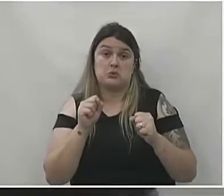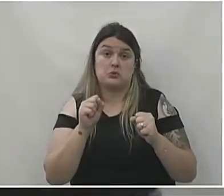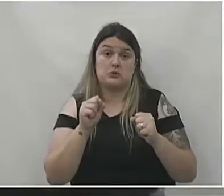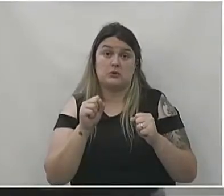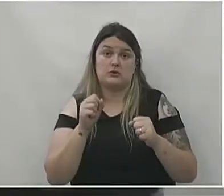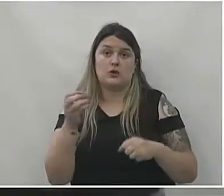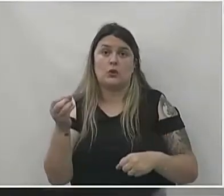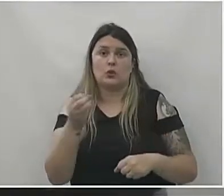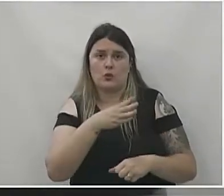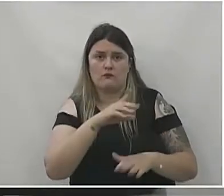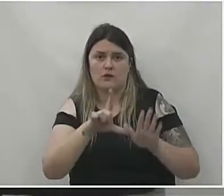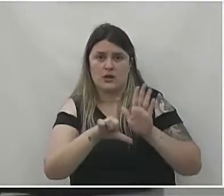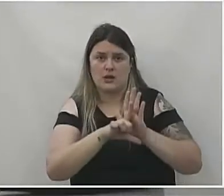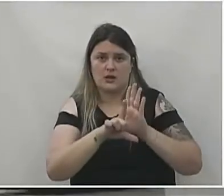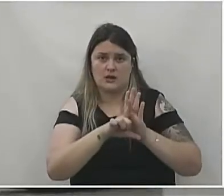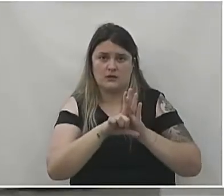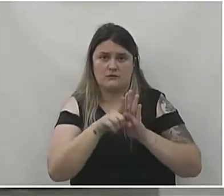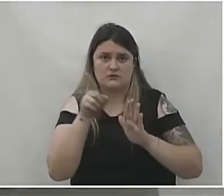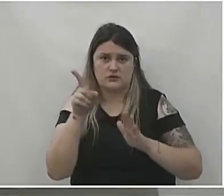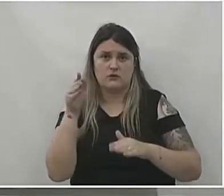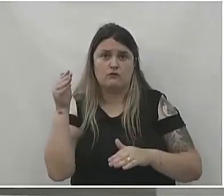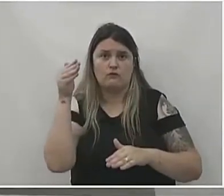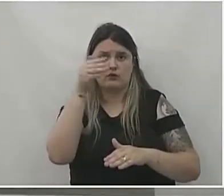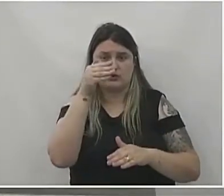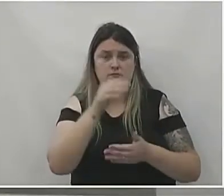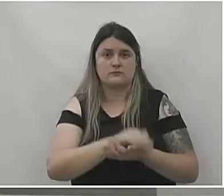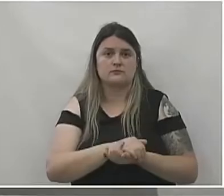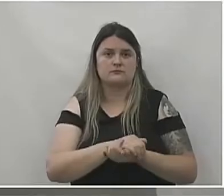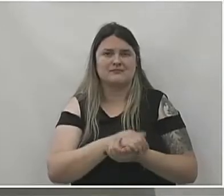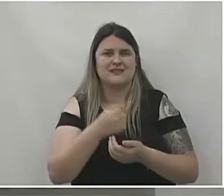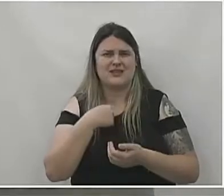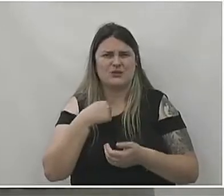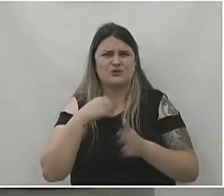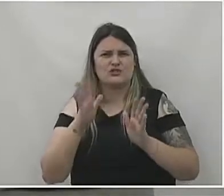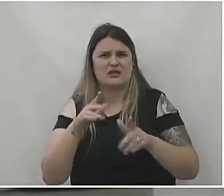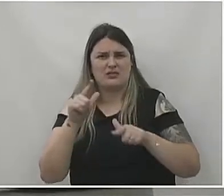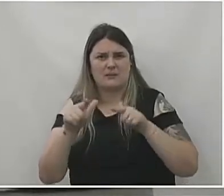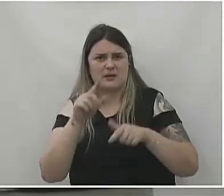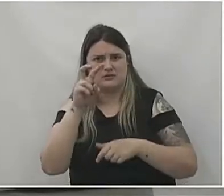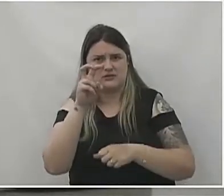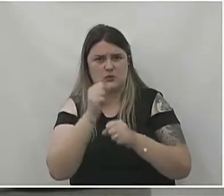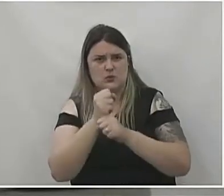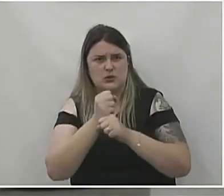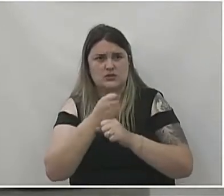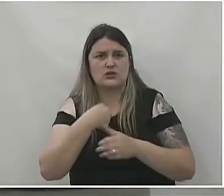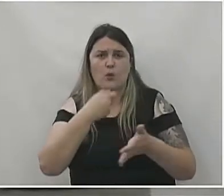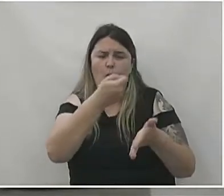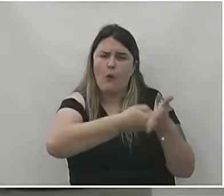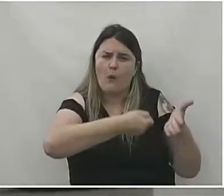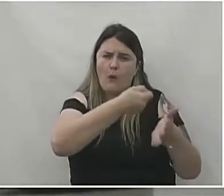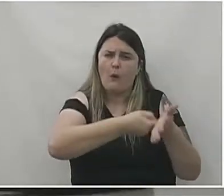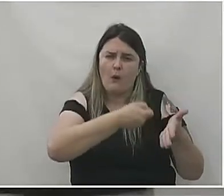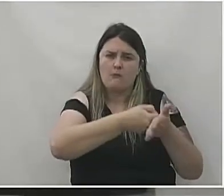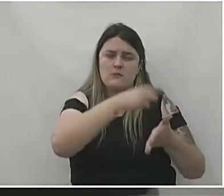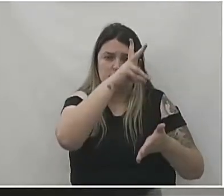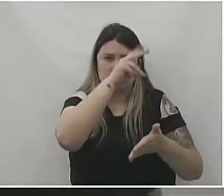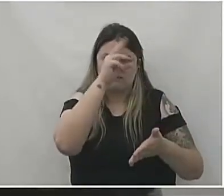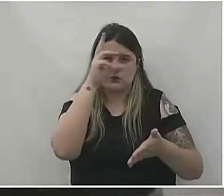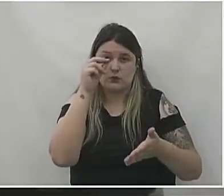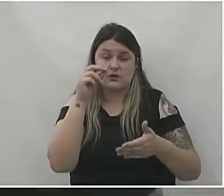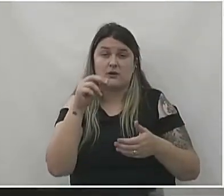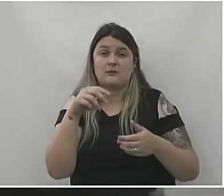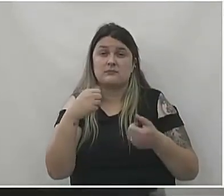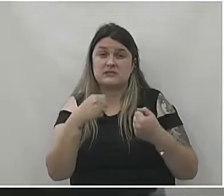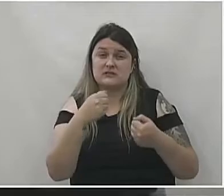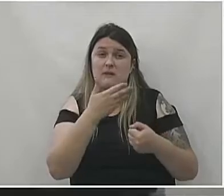nessa nova legislatura que você só foi lá. Eu estou há cinco anos aí cobrando a administração para que tenha